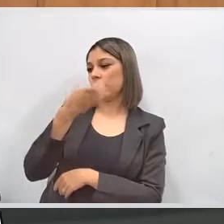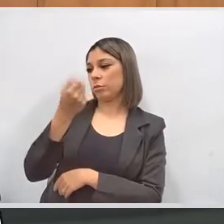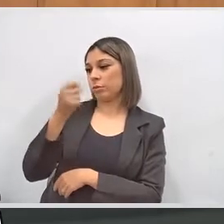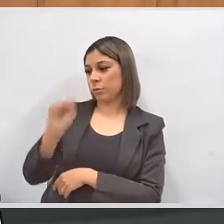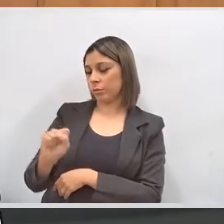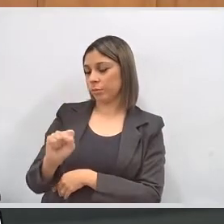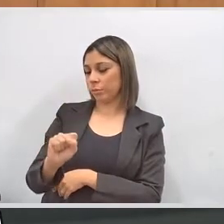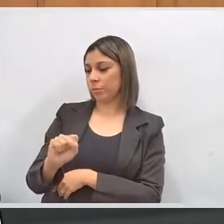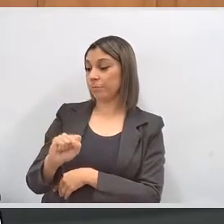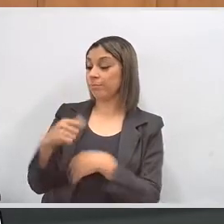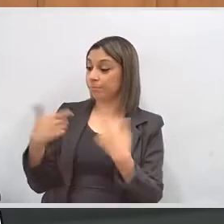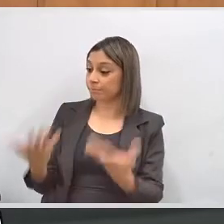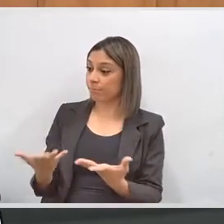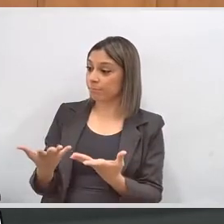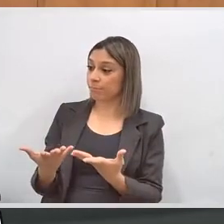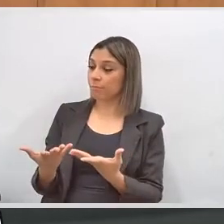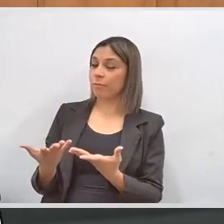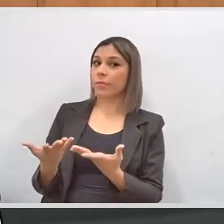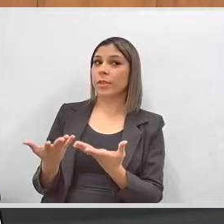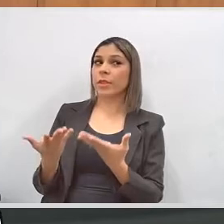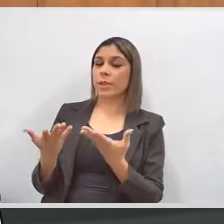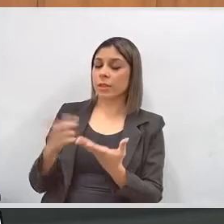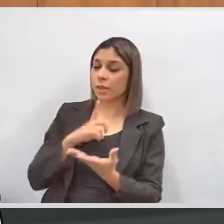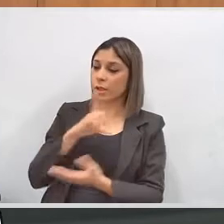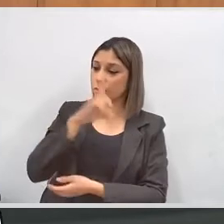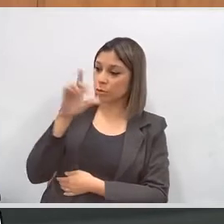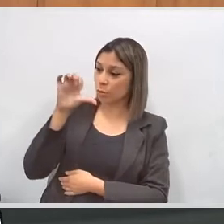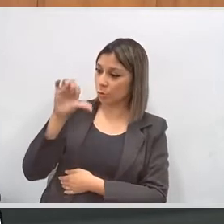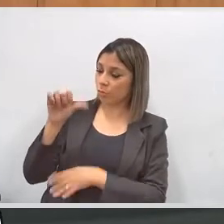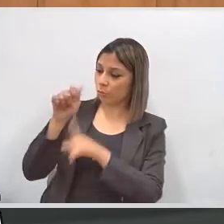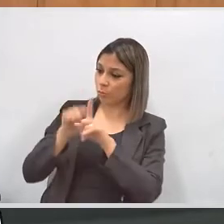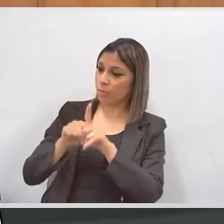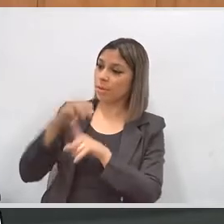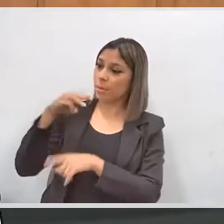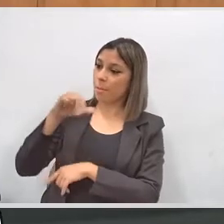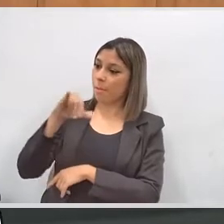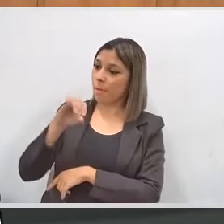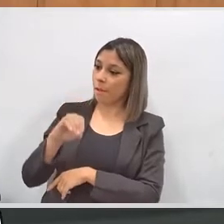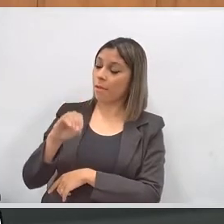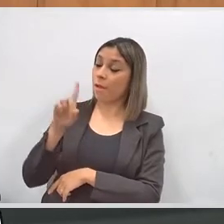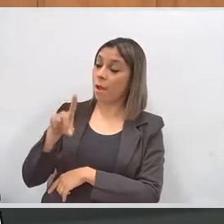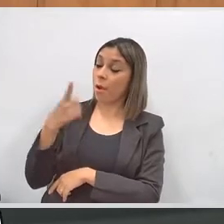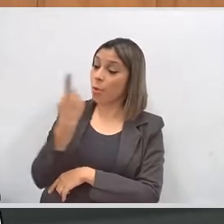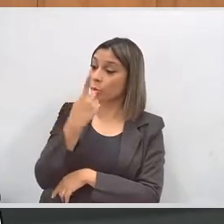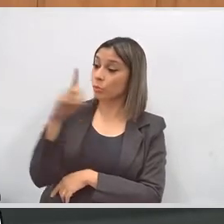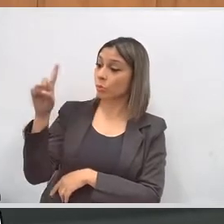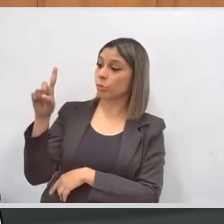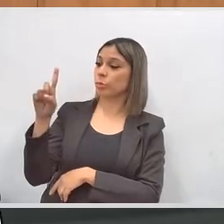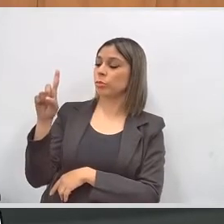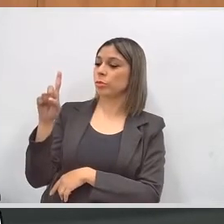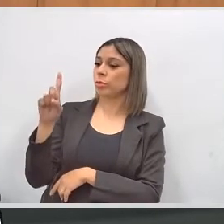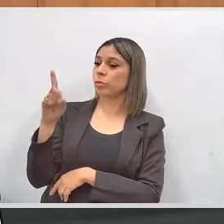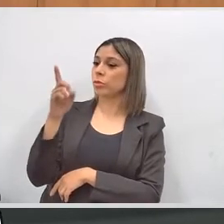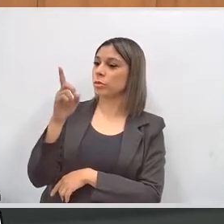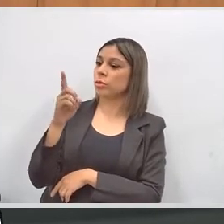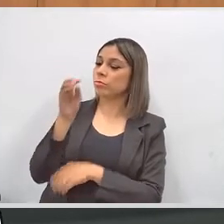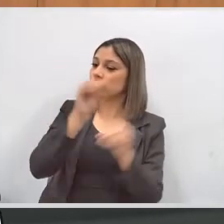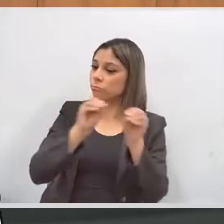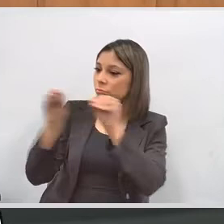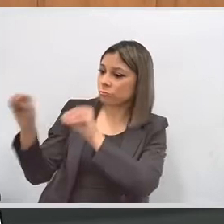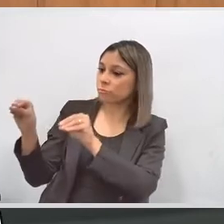2018. Para isso, chama-se atenção para o dia 9 de maio, data em que termina o prazo para